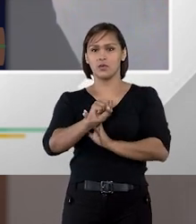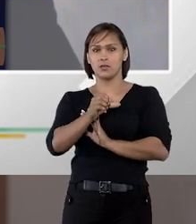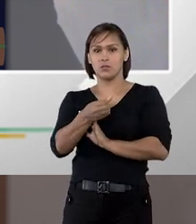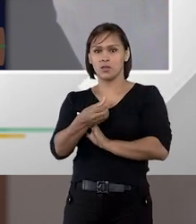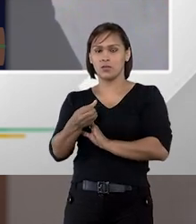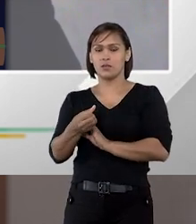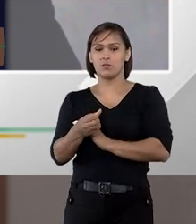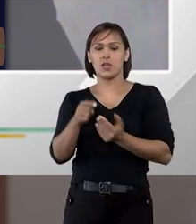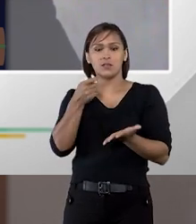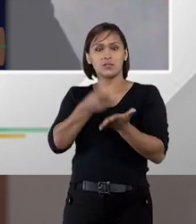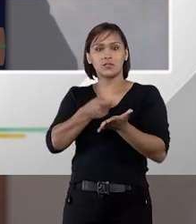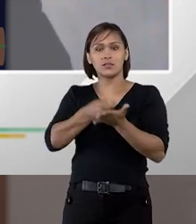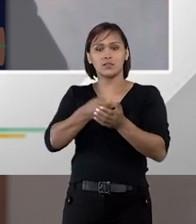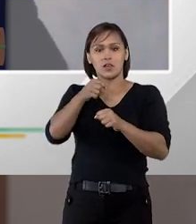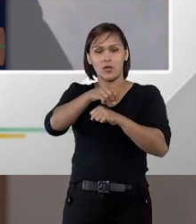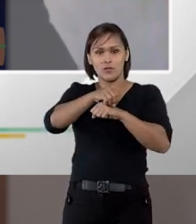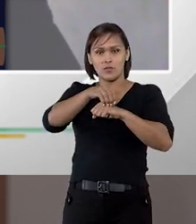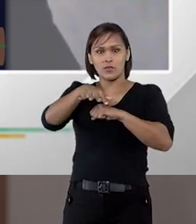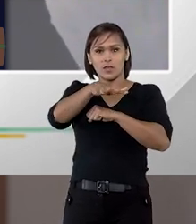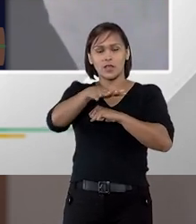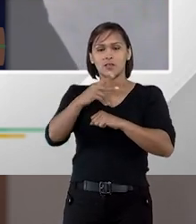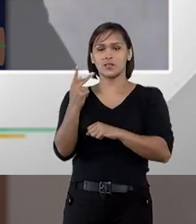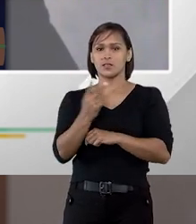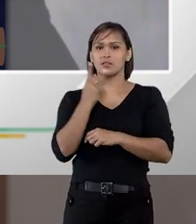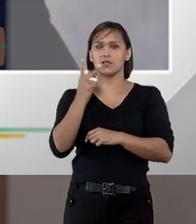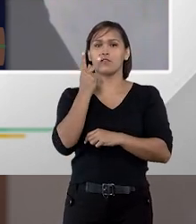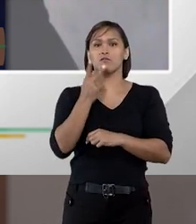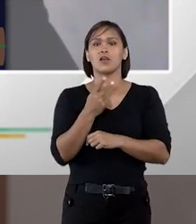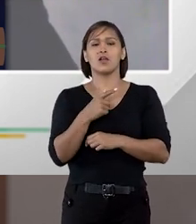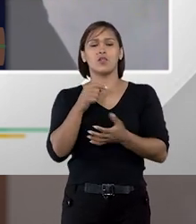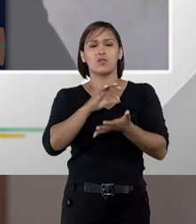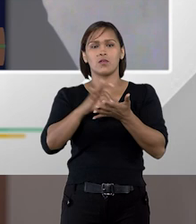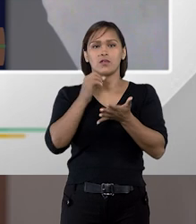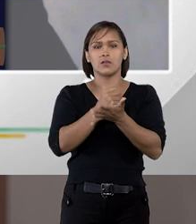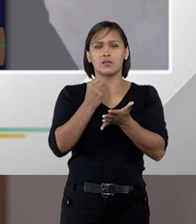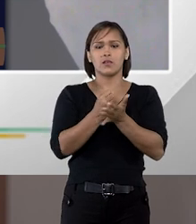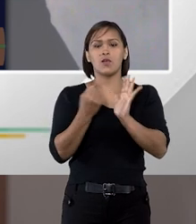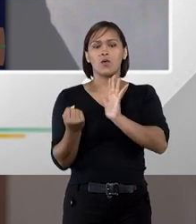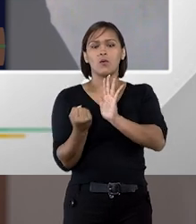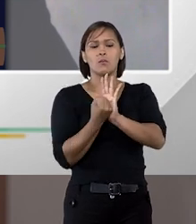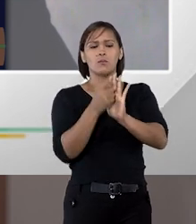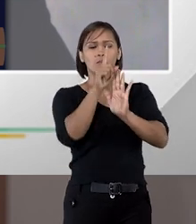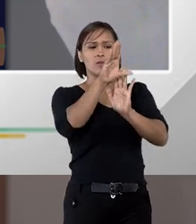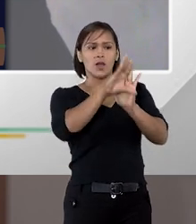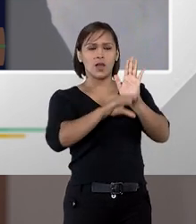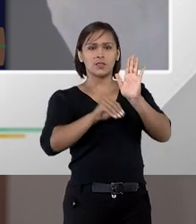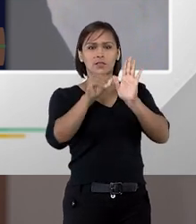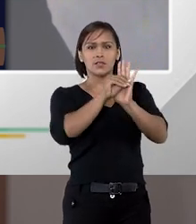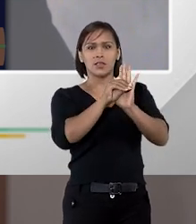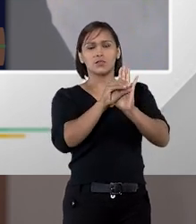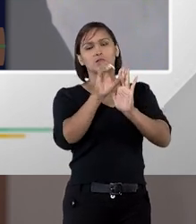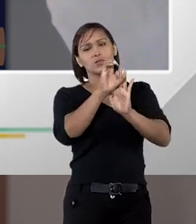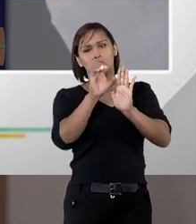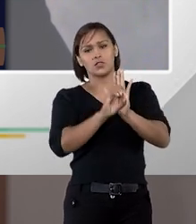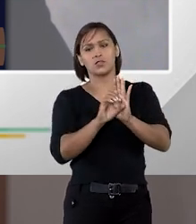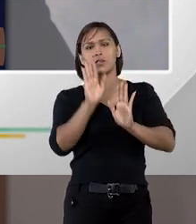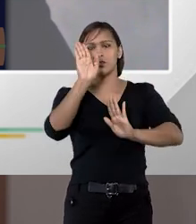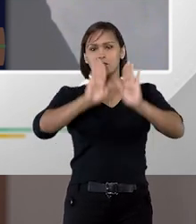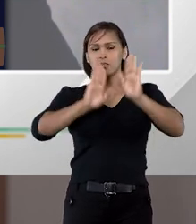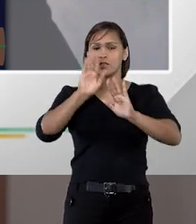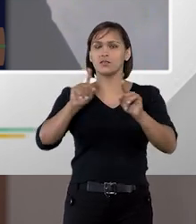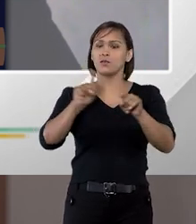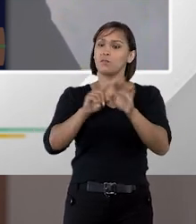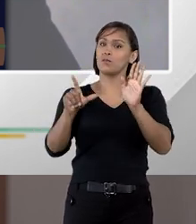8666 exigia essa divulgação do orçamento estimado a contratação como anexo do próprio edital de licitação